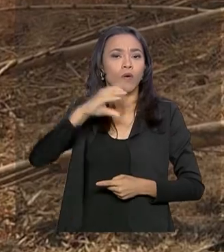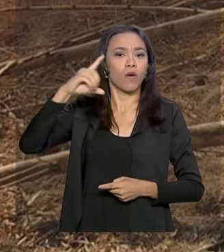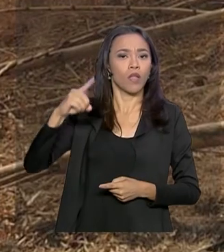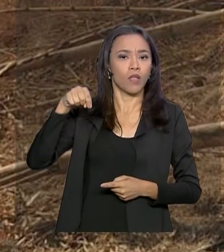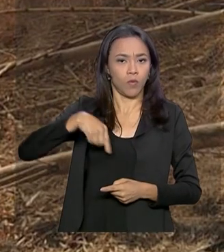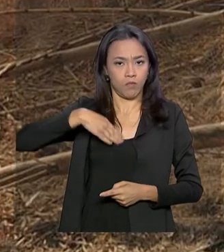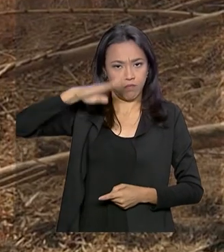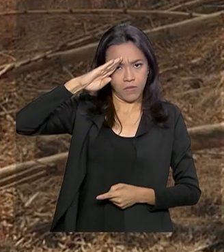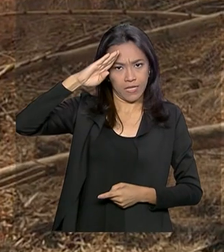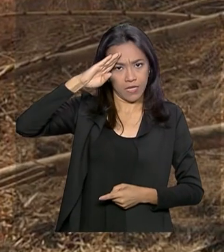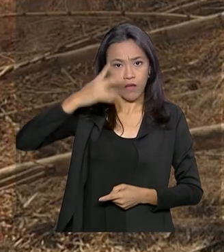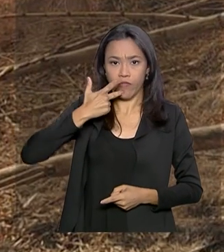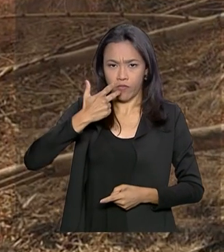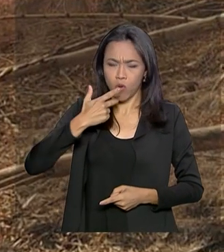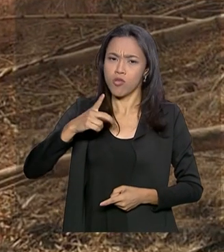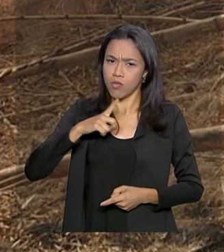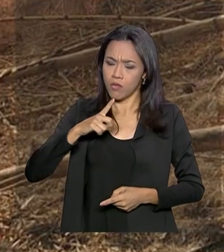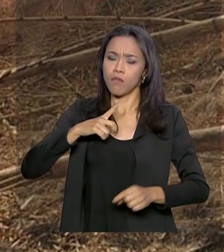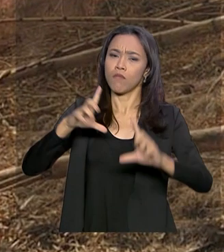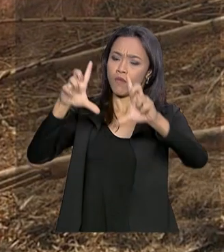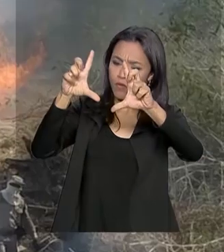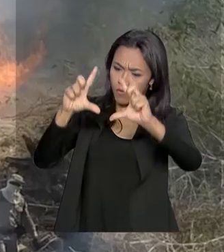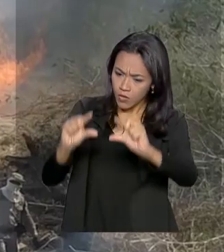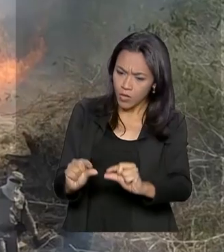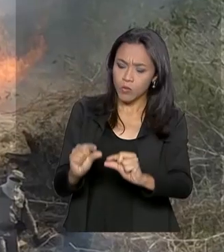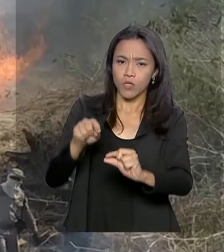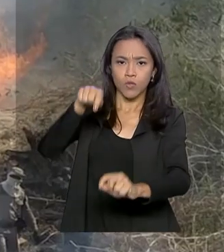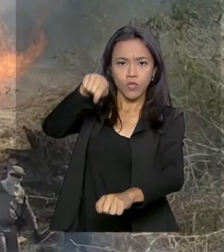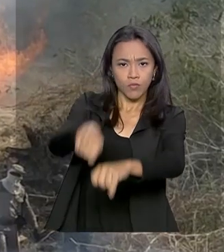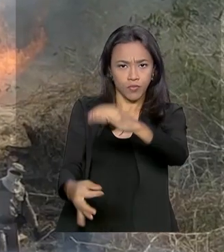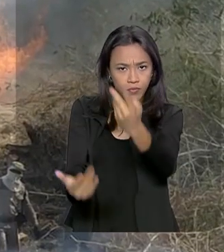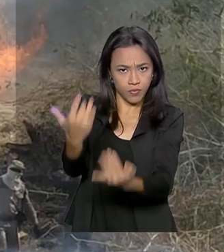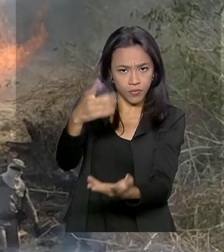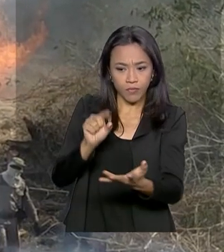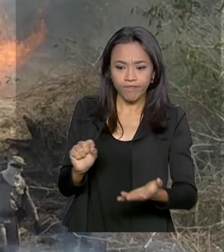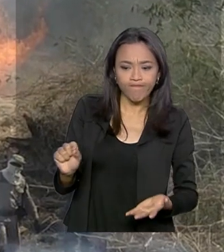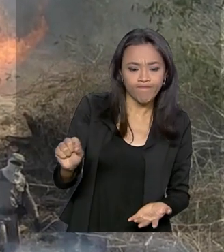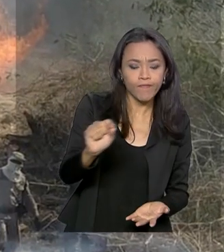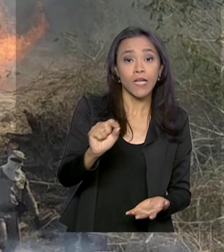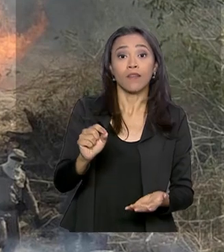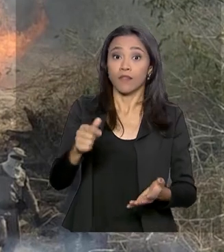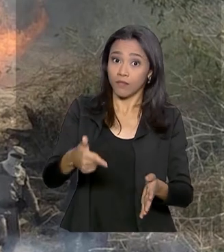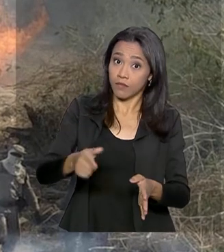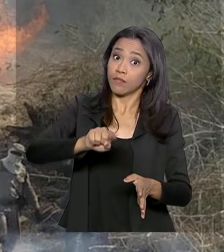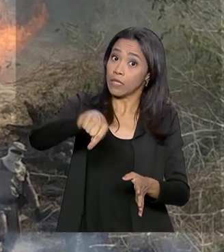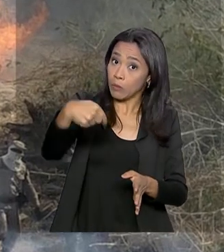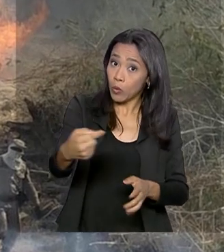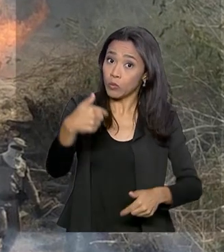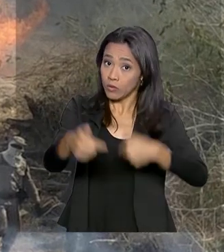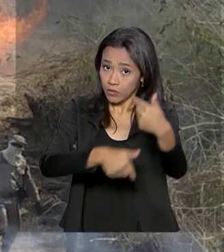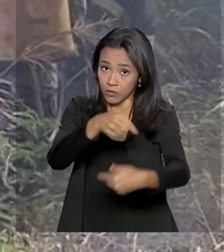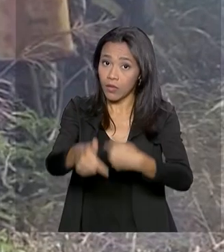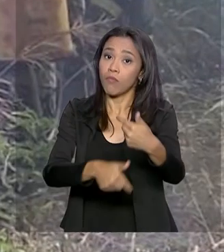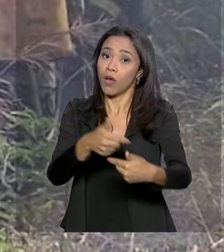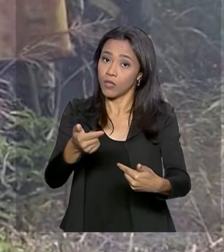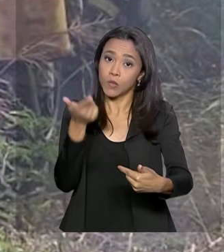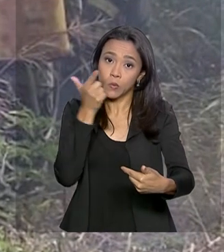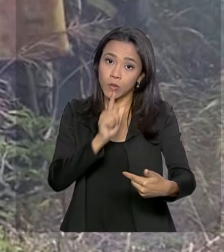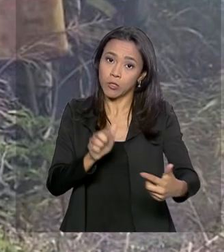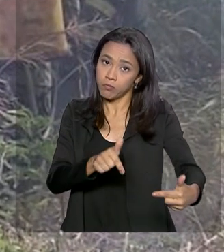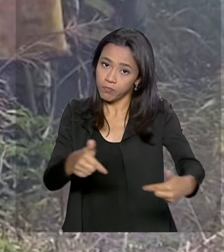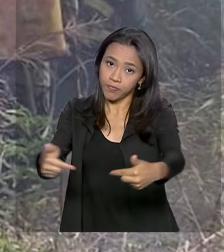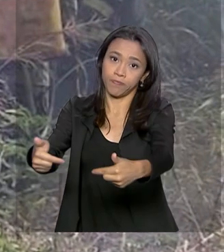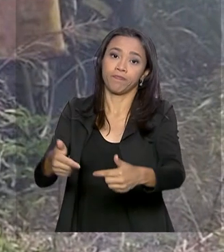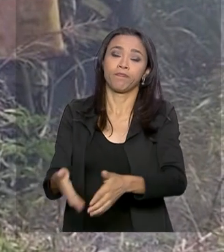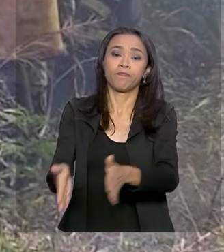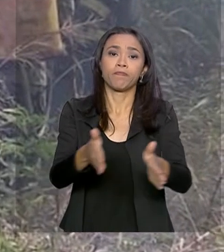informou que houve uma redução significativa nos focos de incêndio depois do trabalho que começou a ser desenvolvido por lá. E para